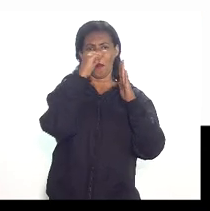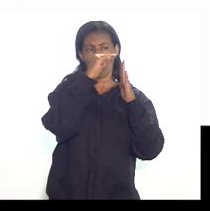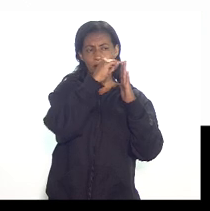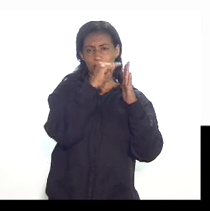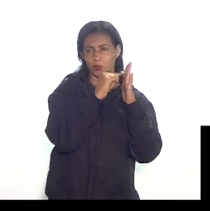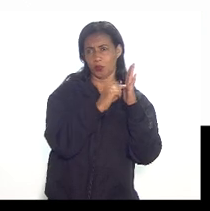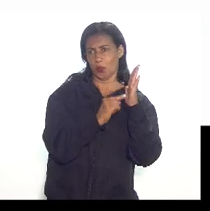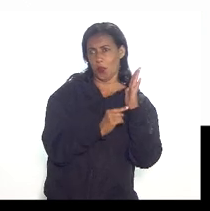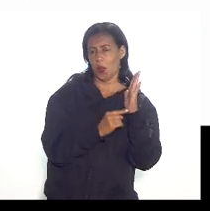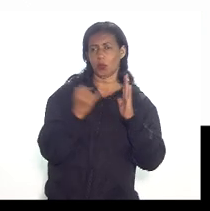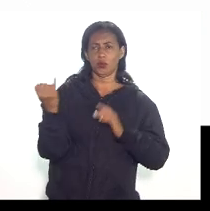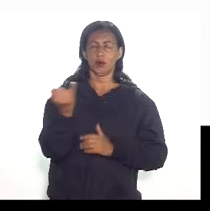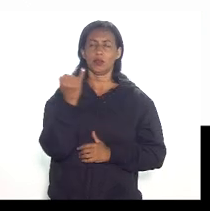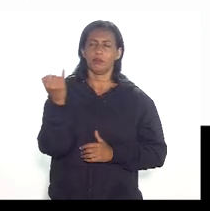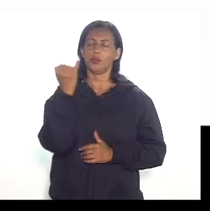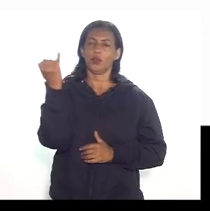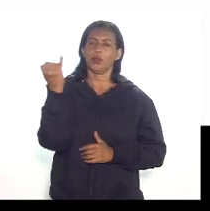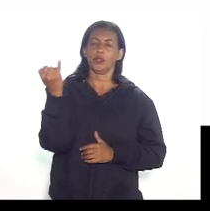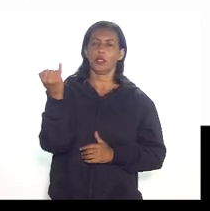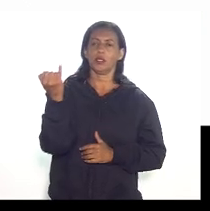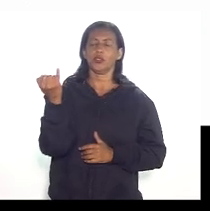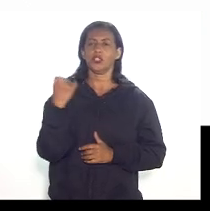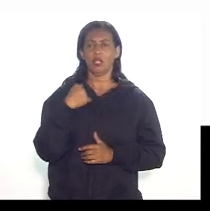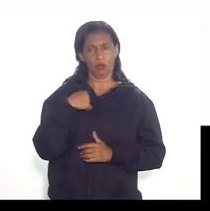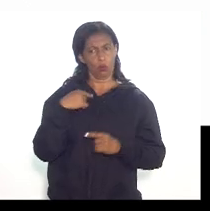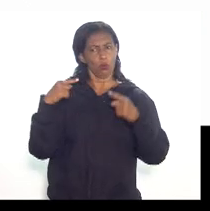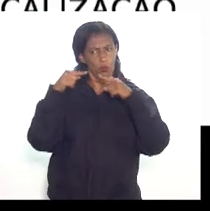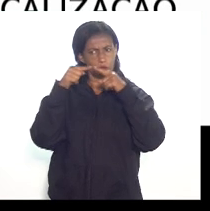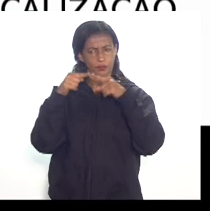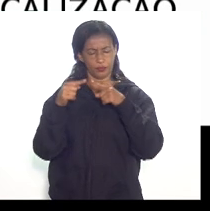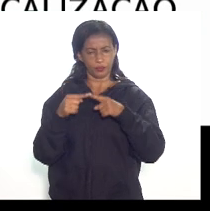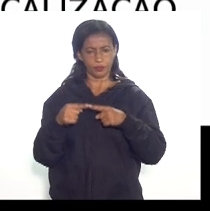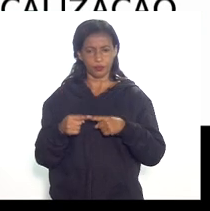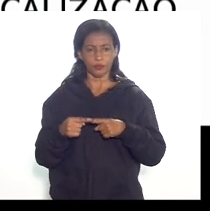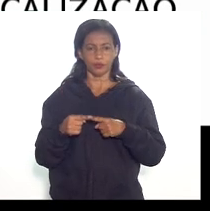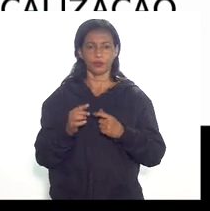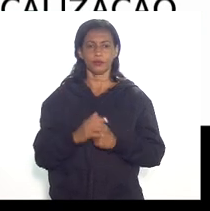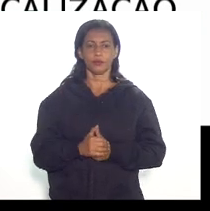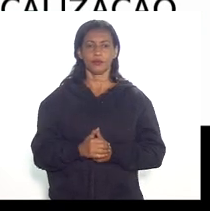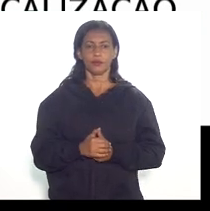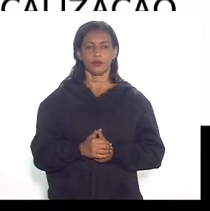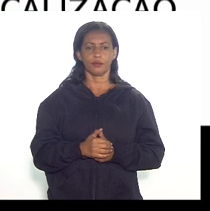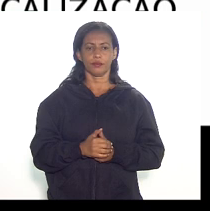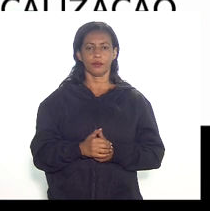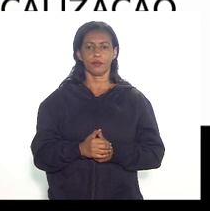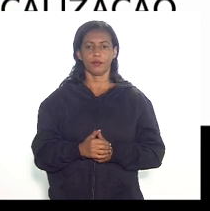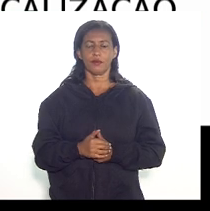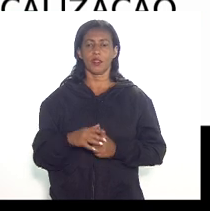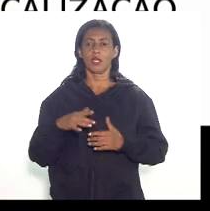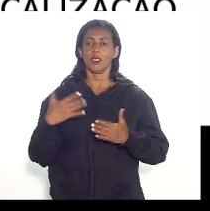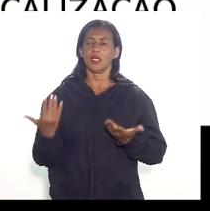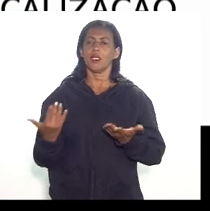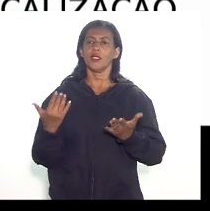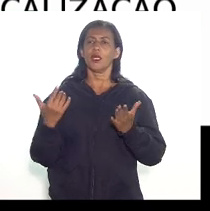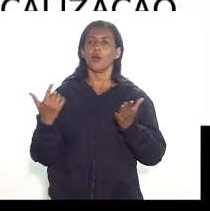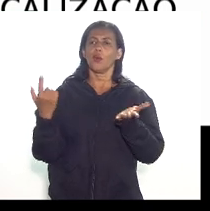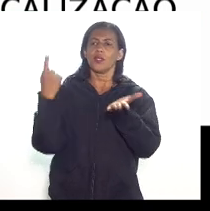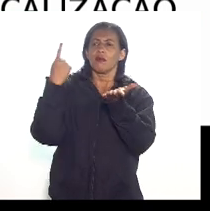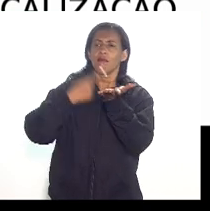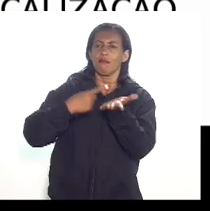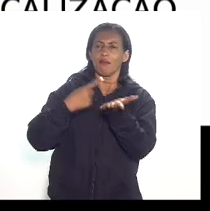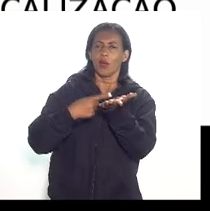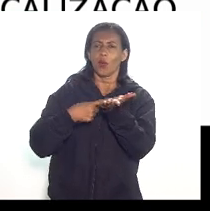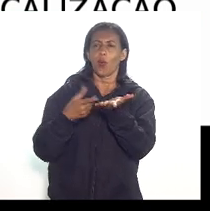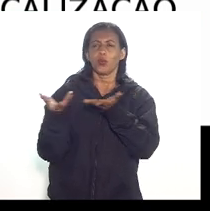a isso com os pontos que eu concordo plenamente então em relação a esse acordo de cooperação